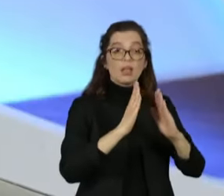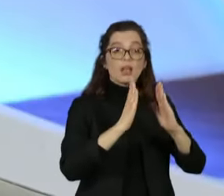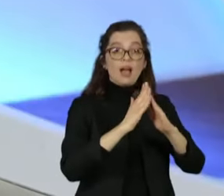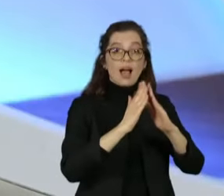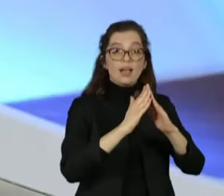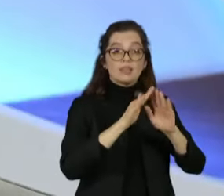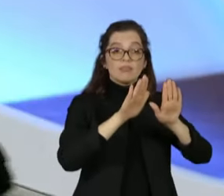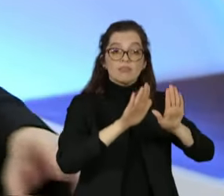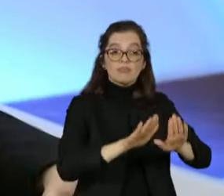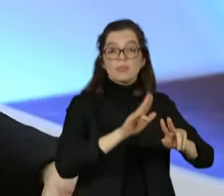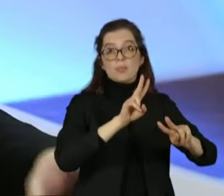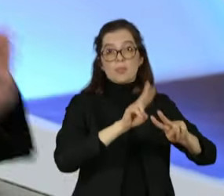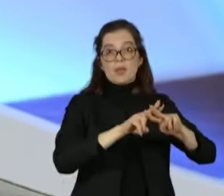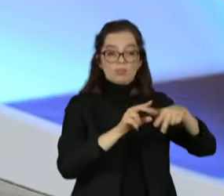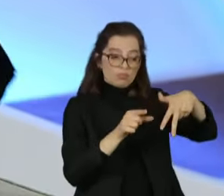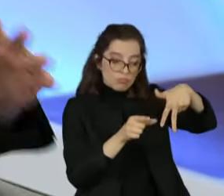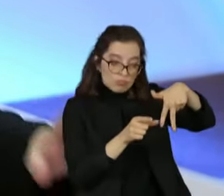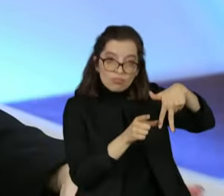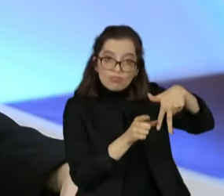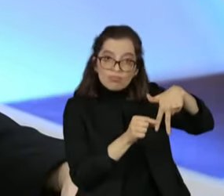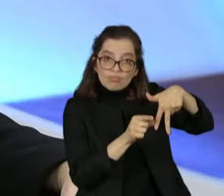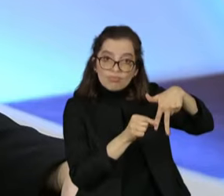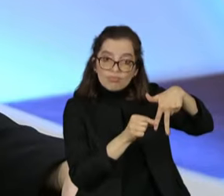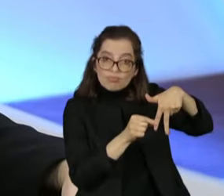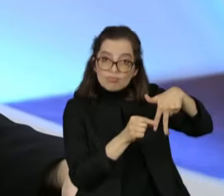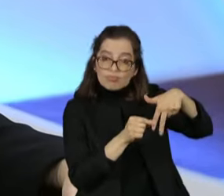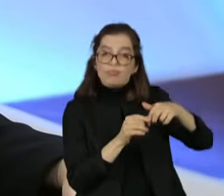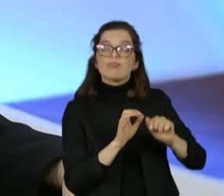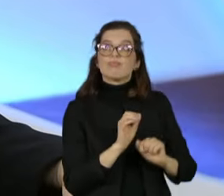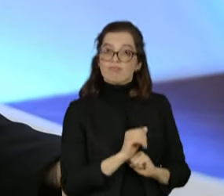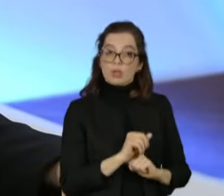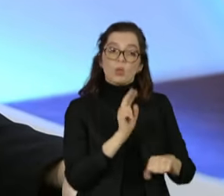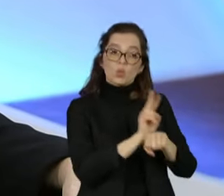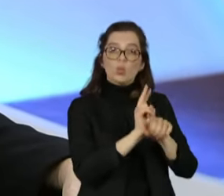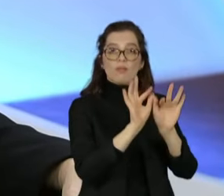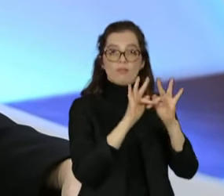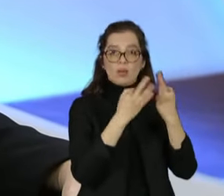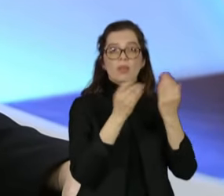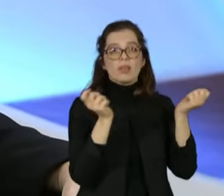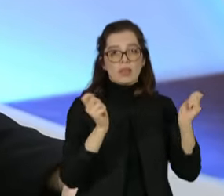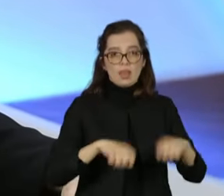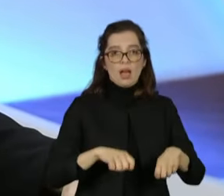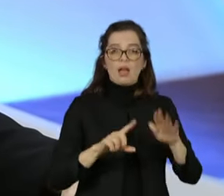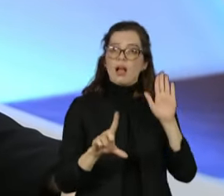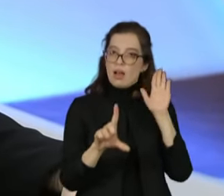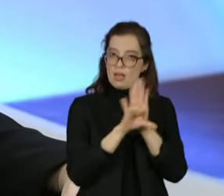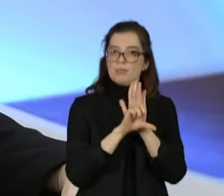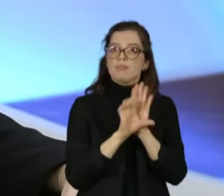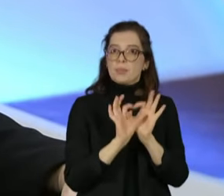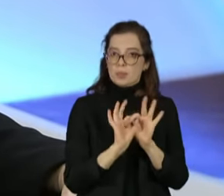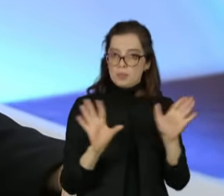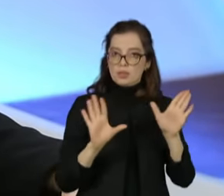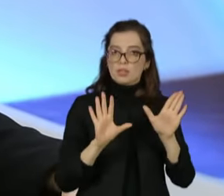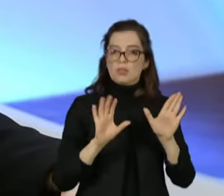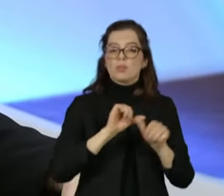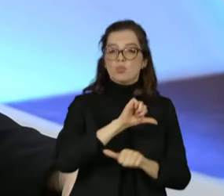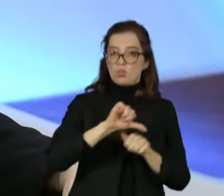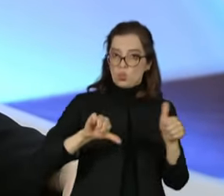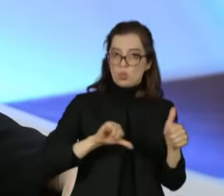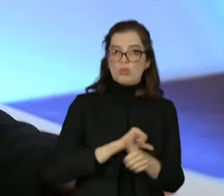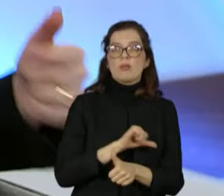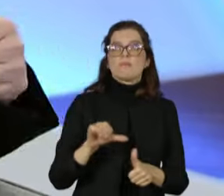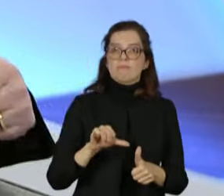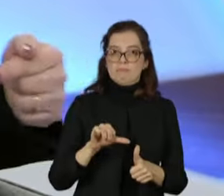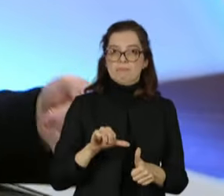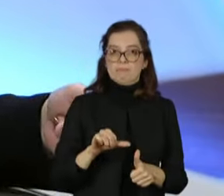não só dela, mas condição familiar. Então, é possível remodelar o Código de Execução Penal. É possível, nós fazemos e